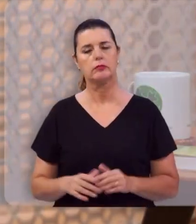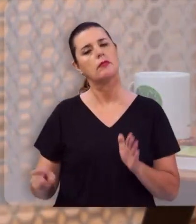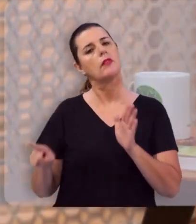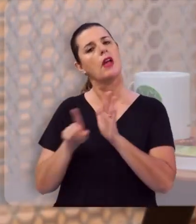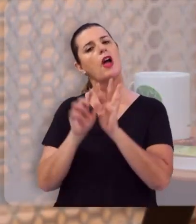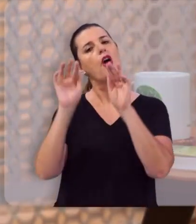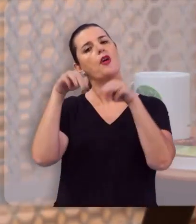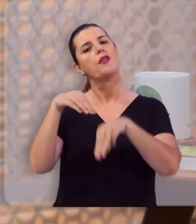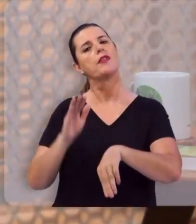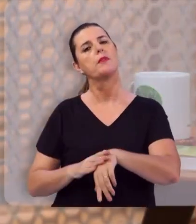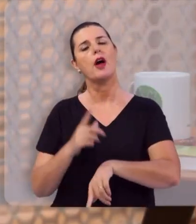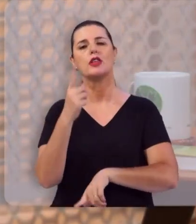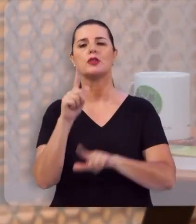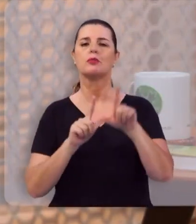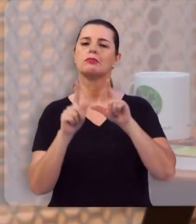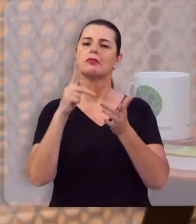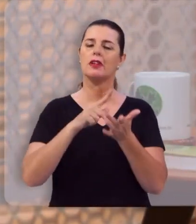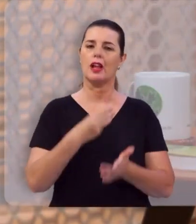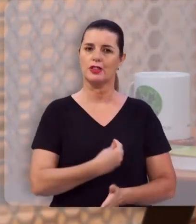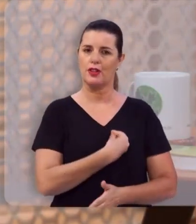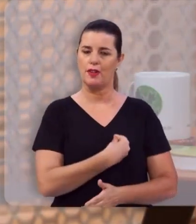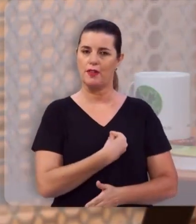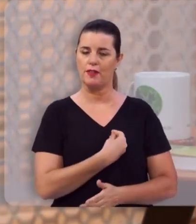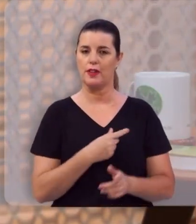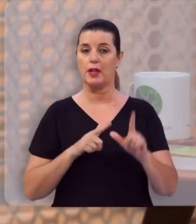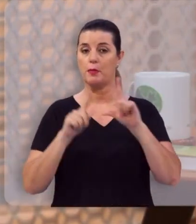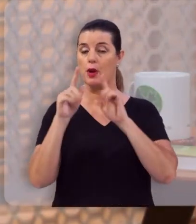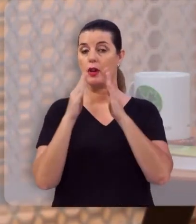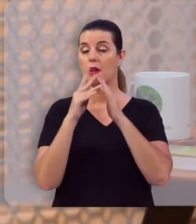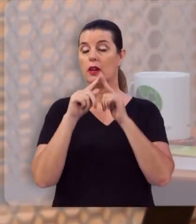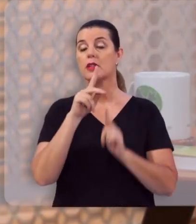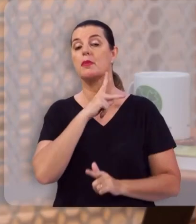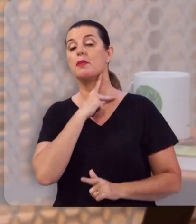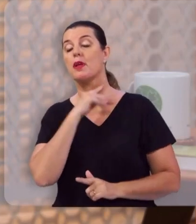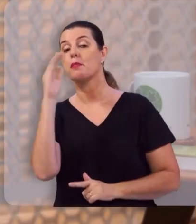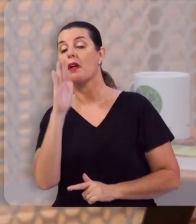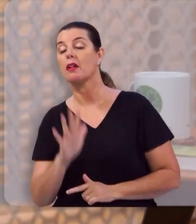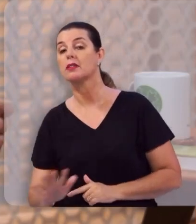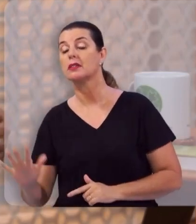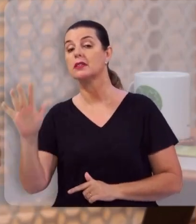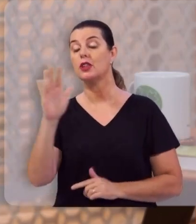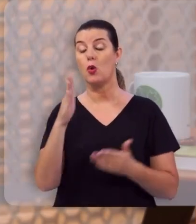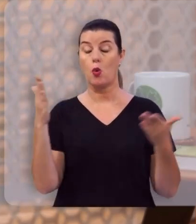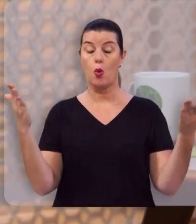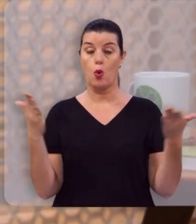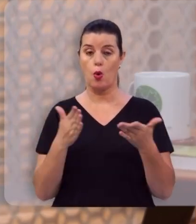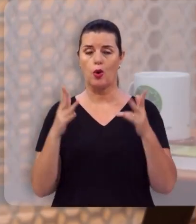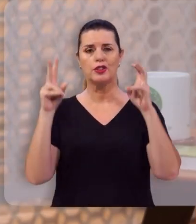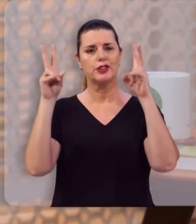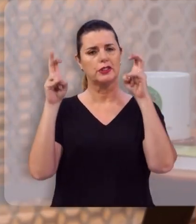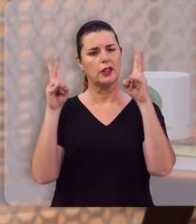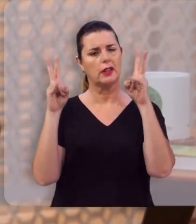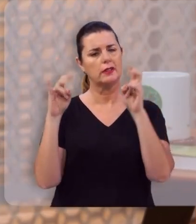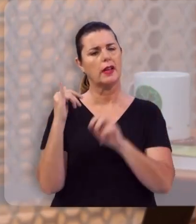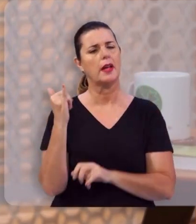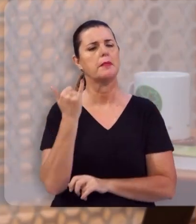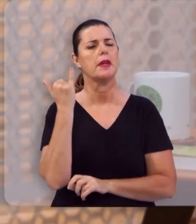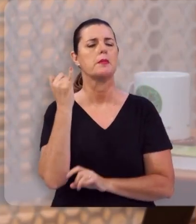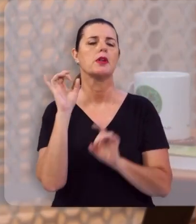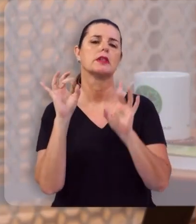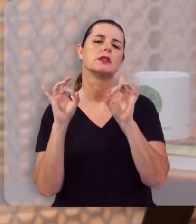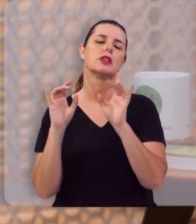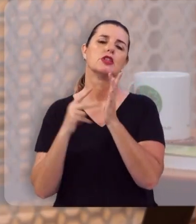Chegamos ao fim de mais um Verdade e Vida, programa da Igreja Presteriana do Brasil. Hoje com uma temática tão